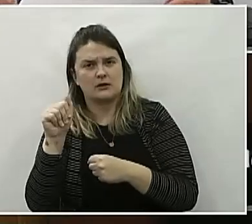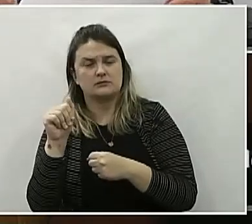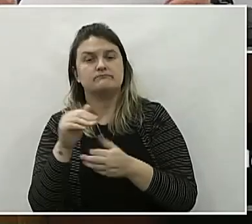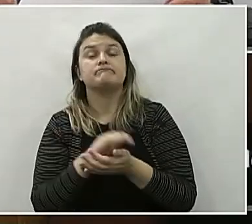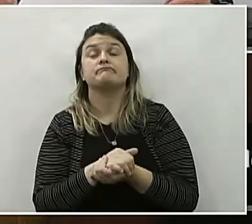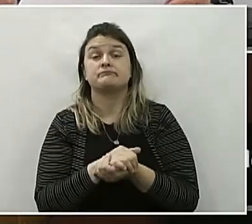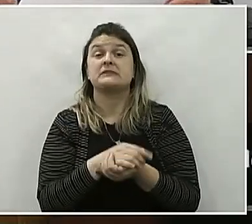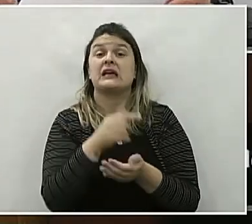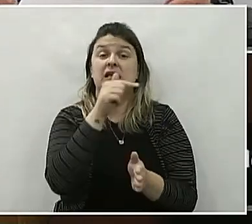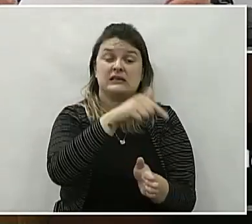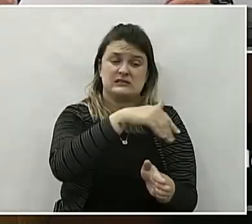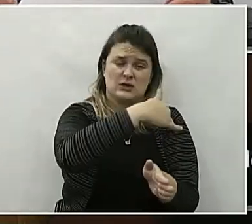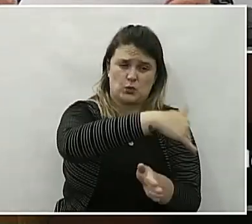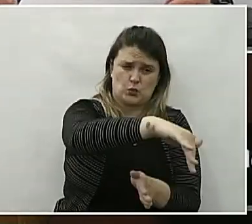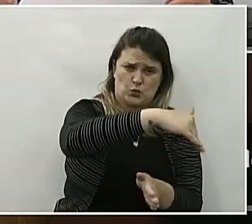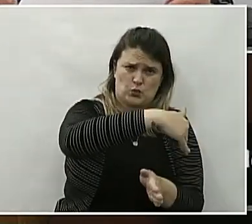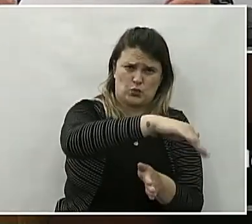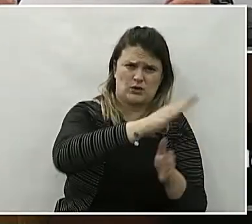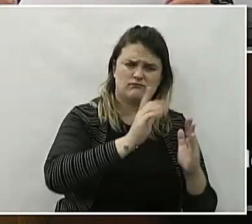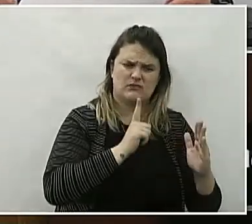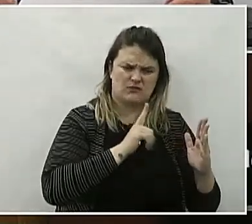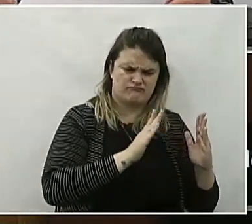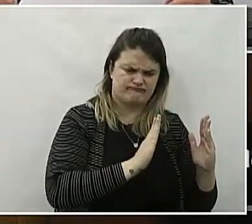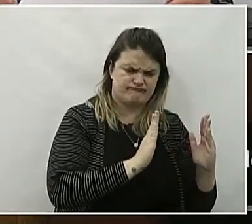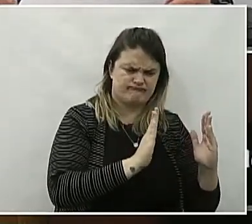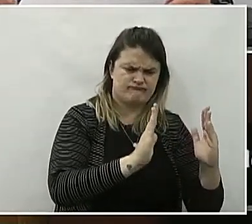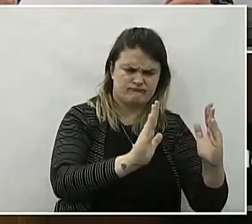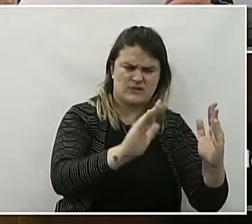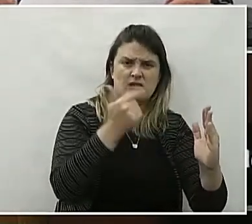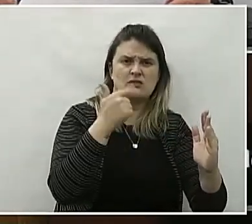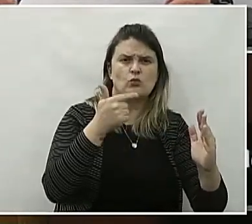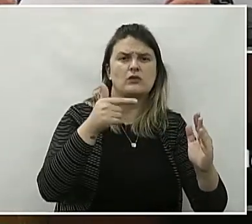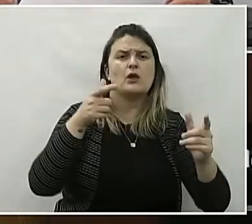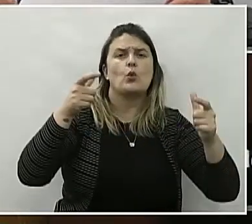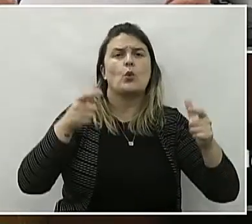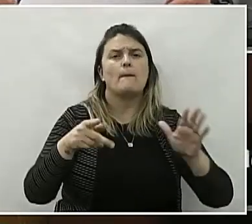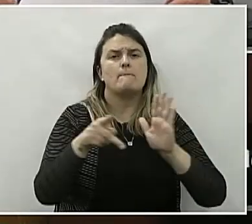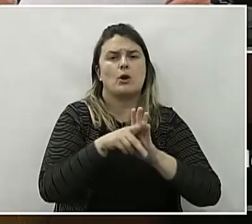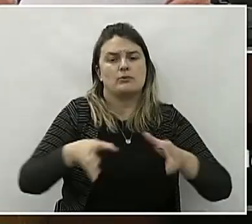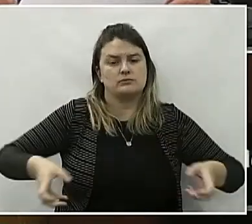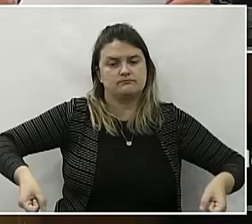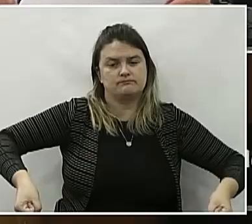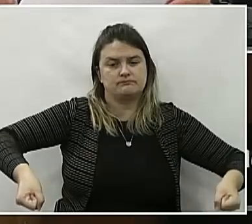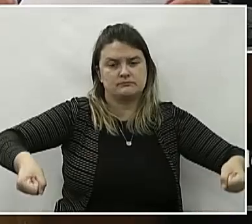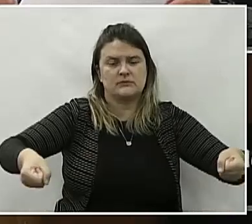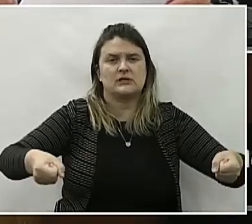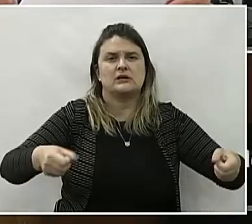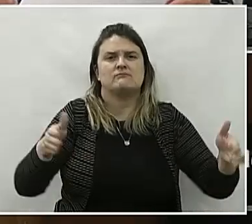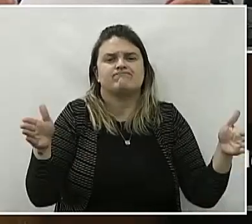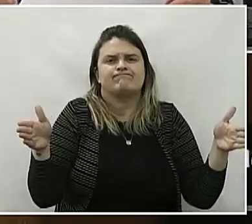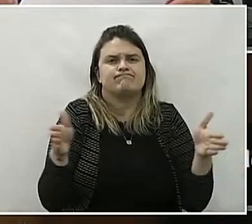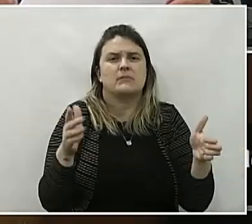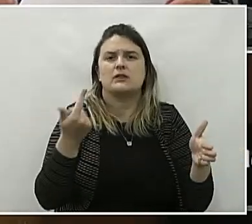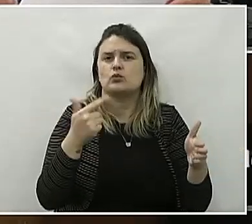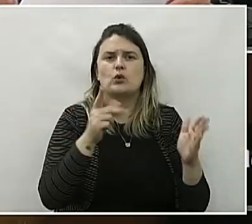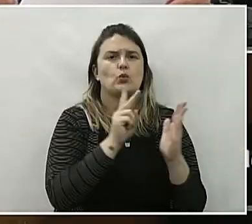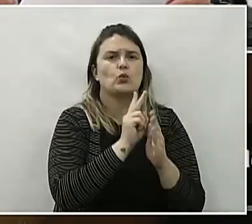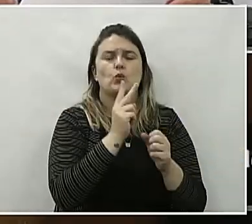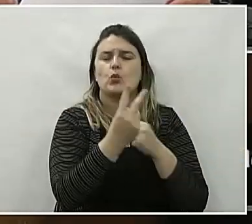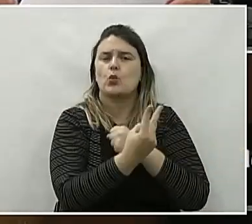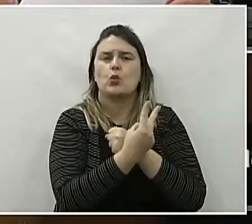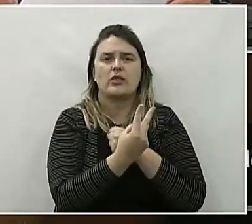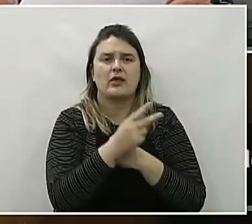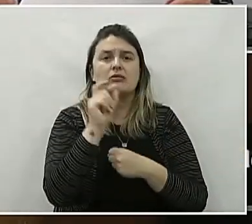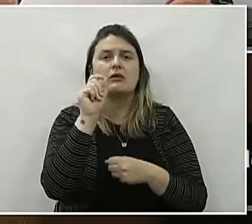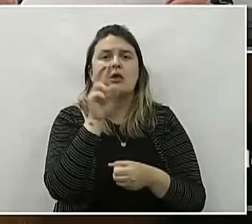A referida passarela, que atualmente não conta com corrimões nas laterais, estreita e não oferece proteção suficiente